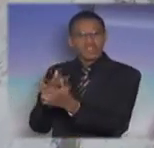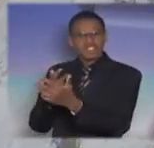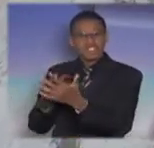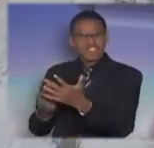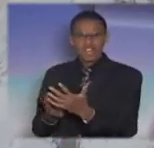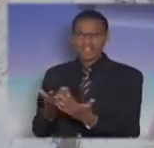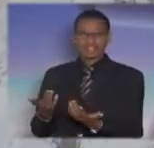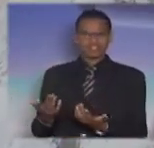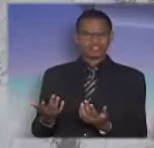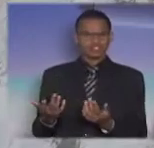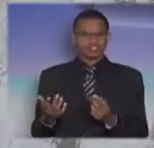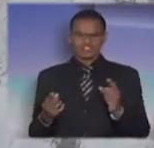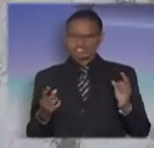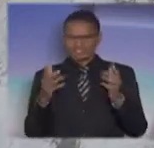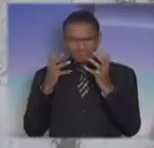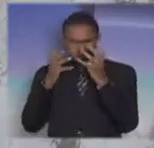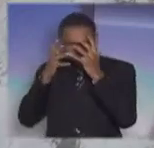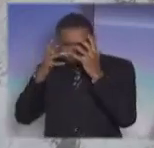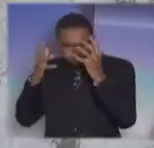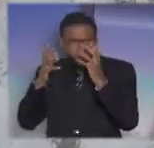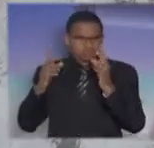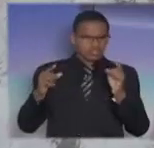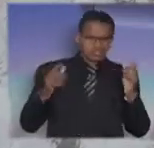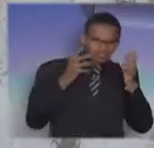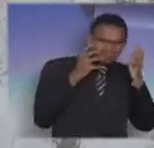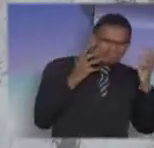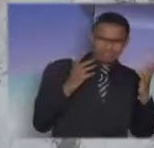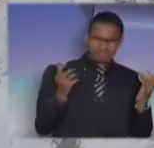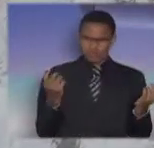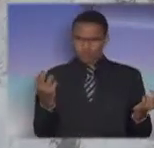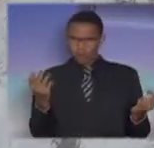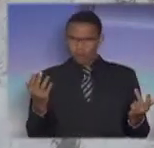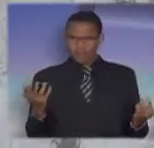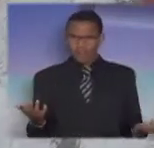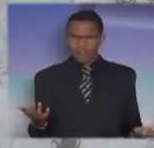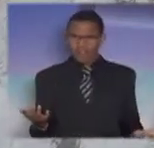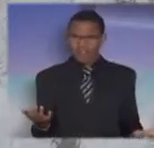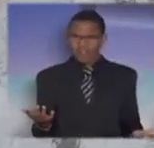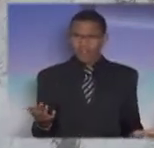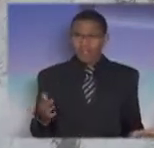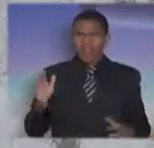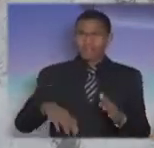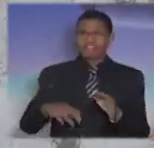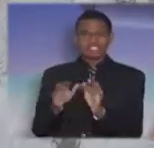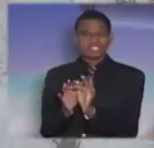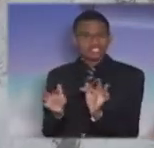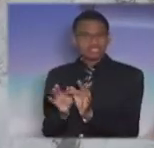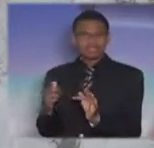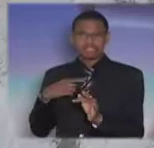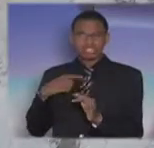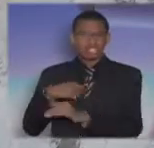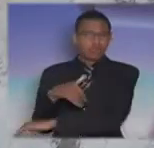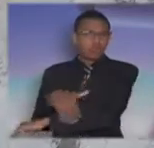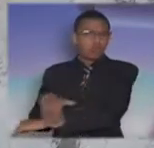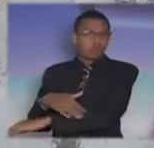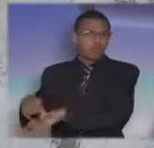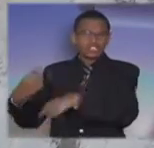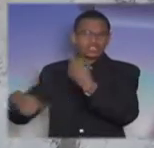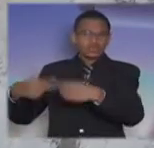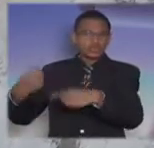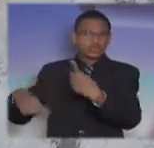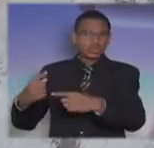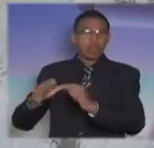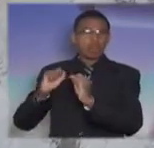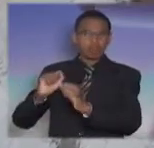conhecem a realidade da polícia militar, mas qualquer ocorrência que o senhor ou a senhora vá, uma simples ocorrência, numa discussão de rua, no final pode